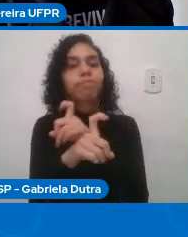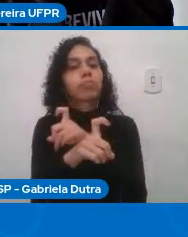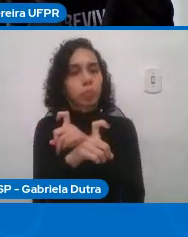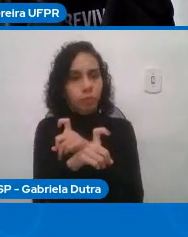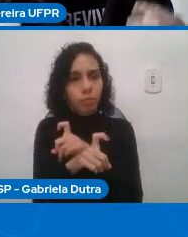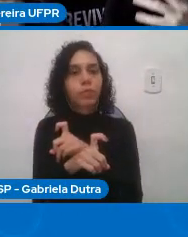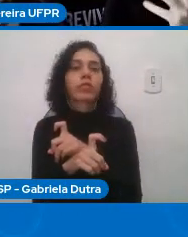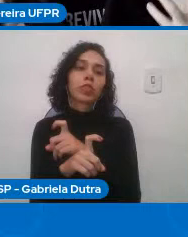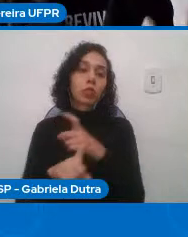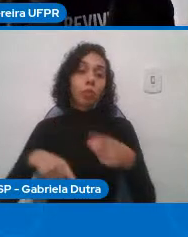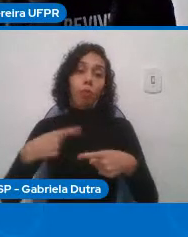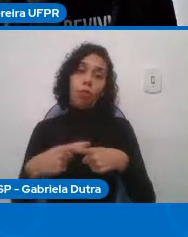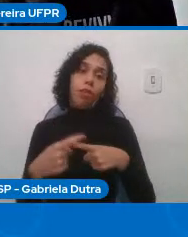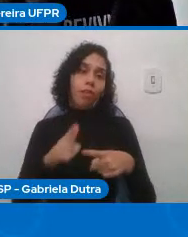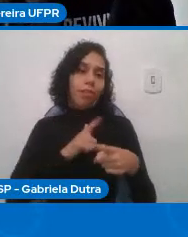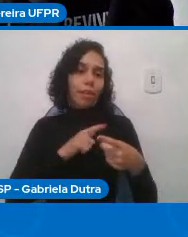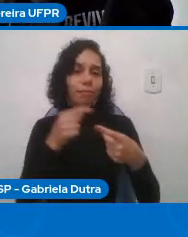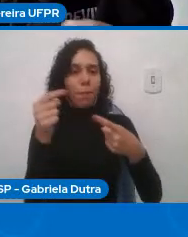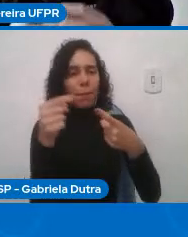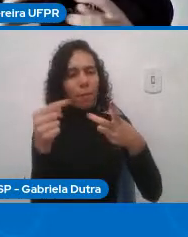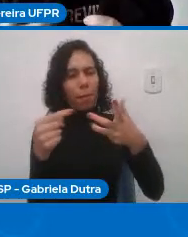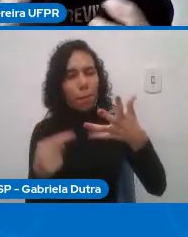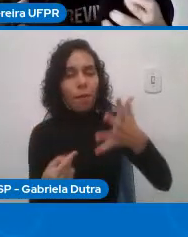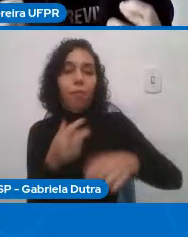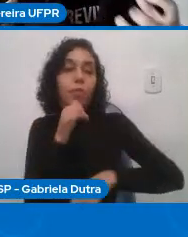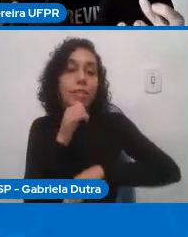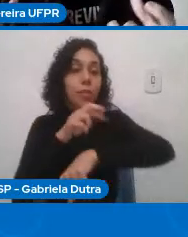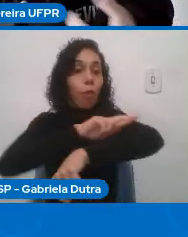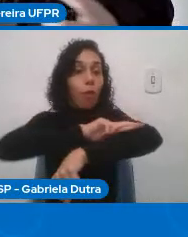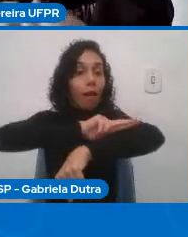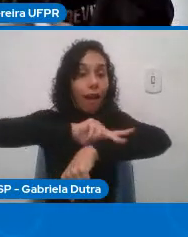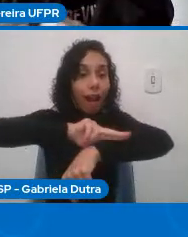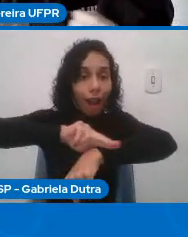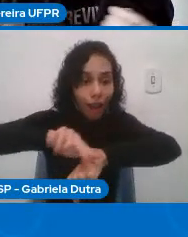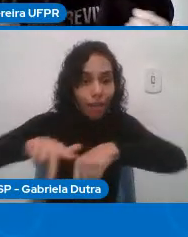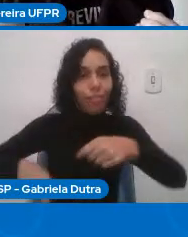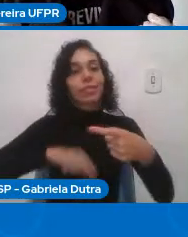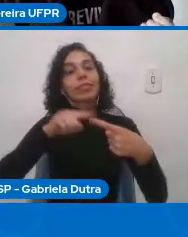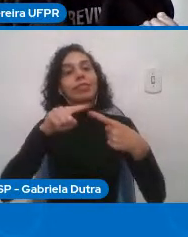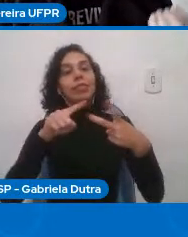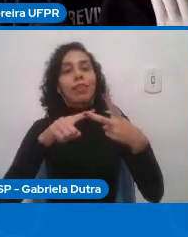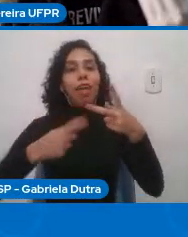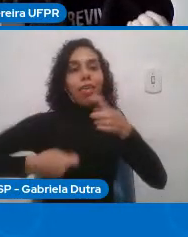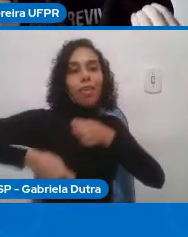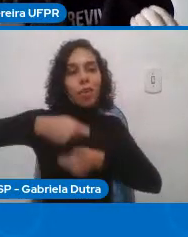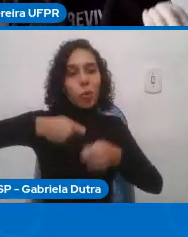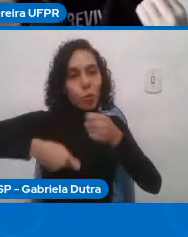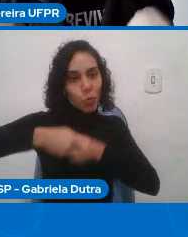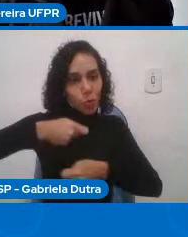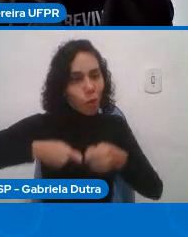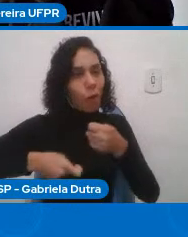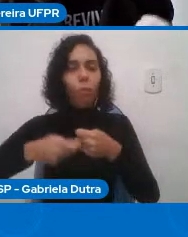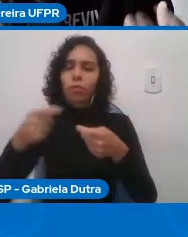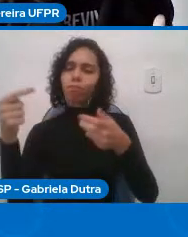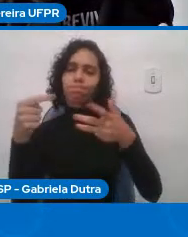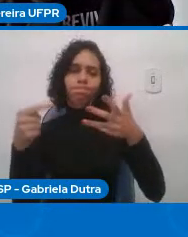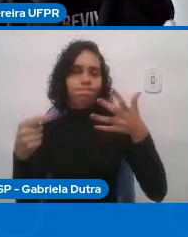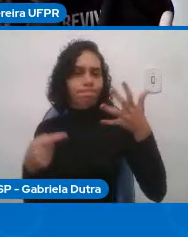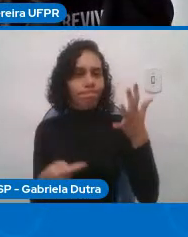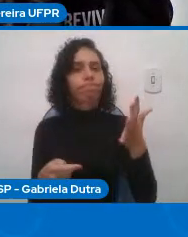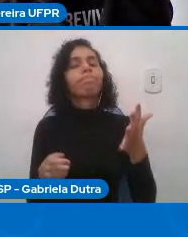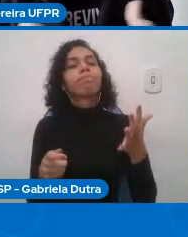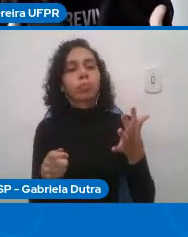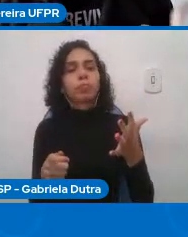raciais, em questões socioeconômicas, que fazem com que a tecnologia passe a ser usada ou possa ser